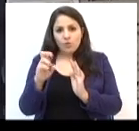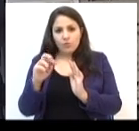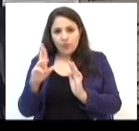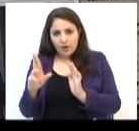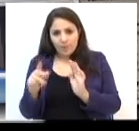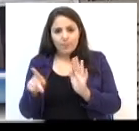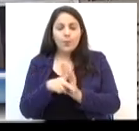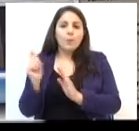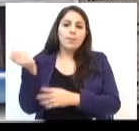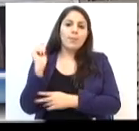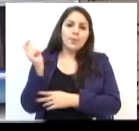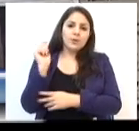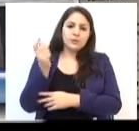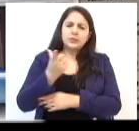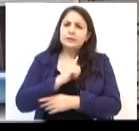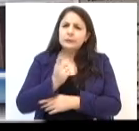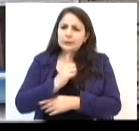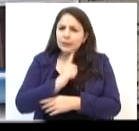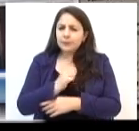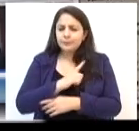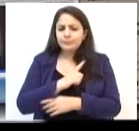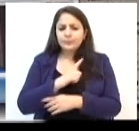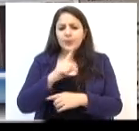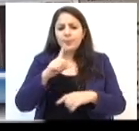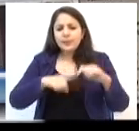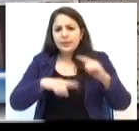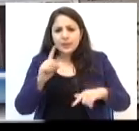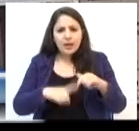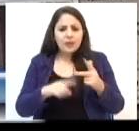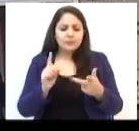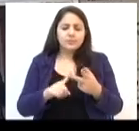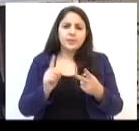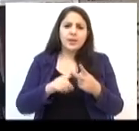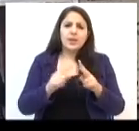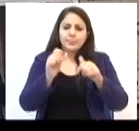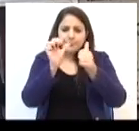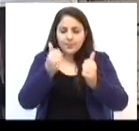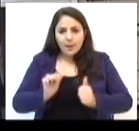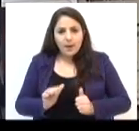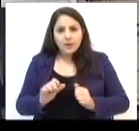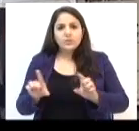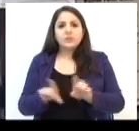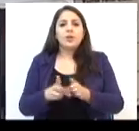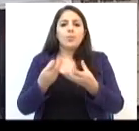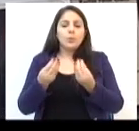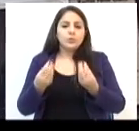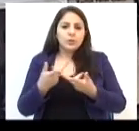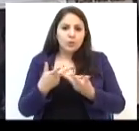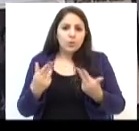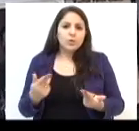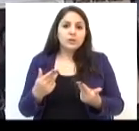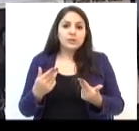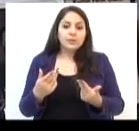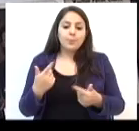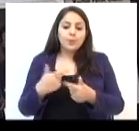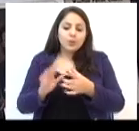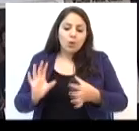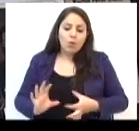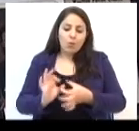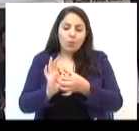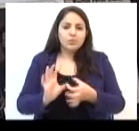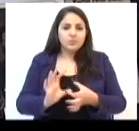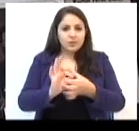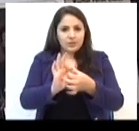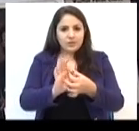Tem instrumentos, tem figurinos. Nesse caso, a gente trouxe muito material gráfico pelo contexto, né? Da feira do